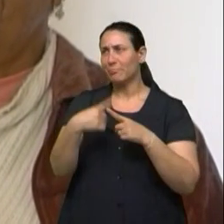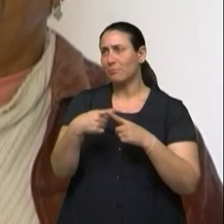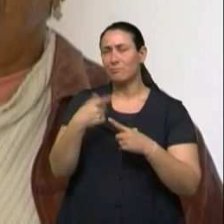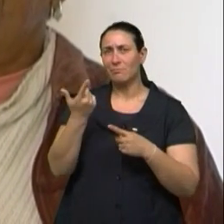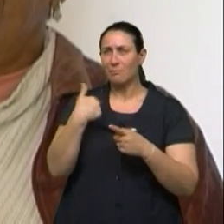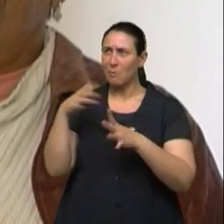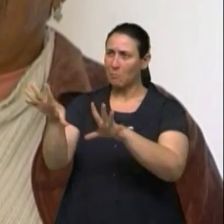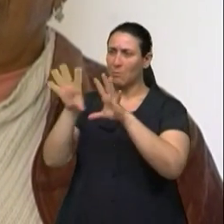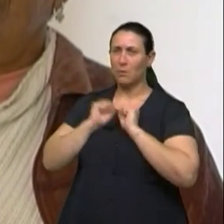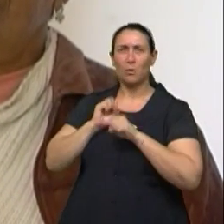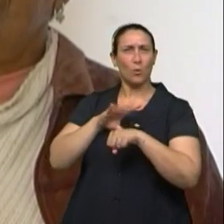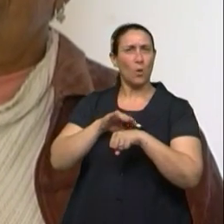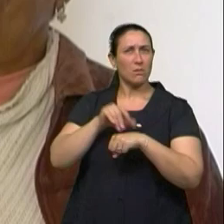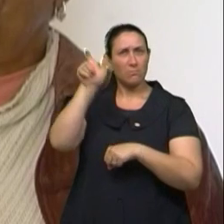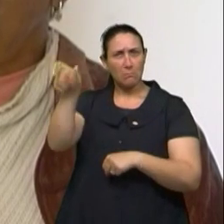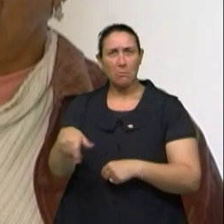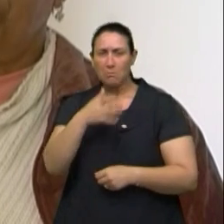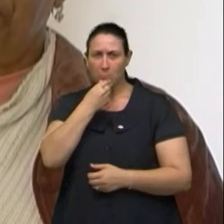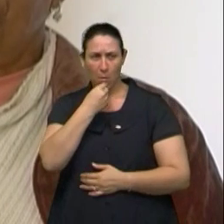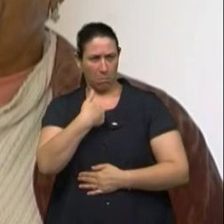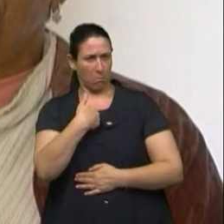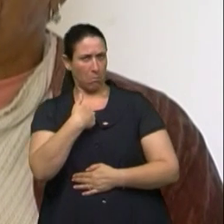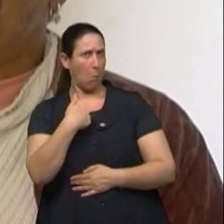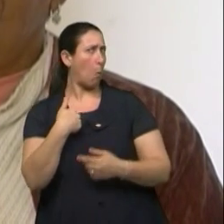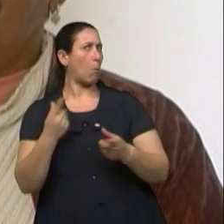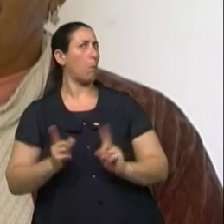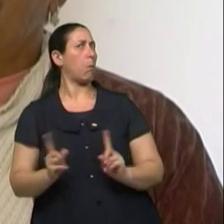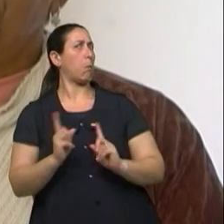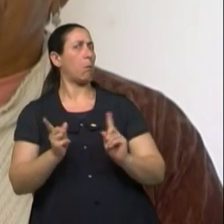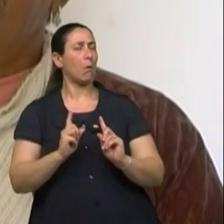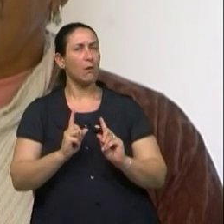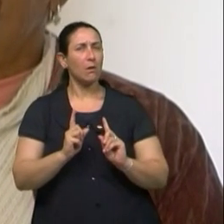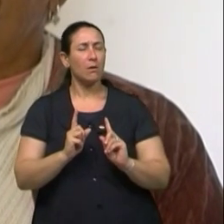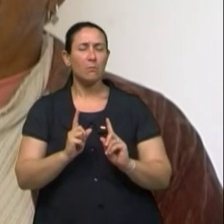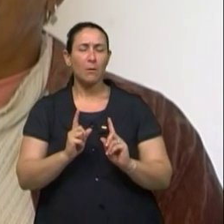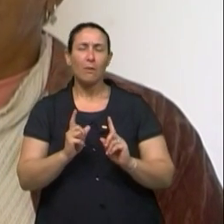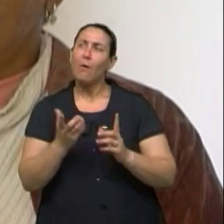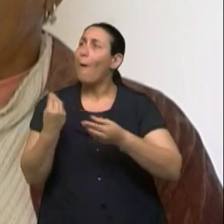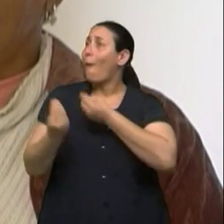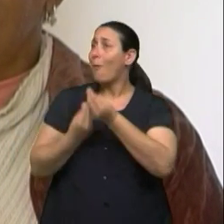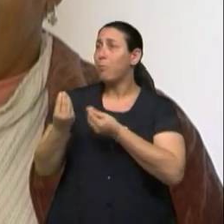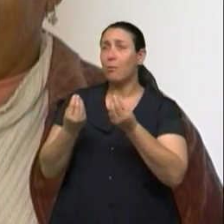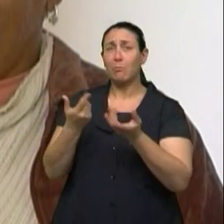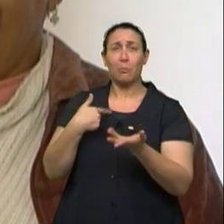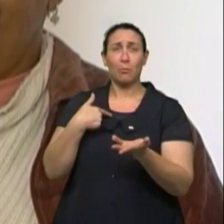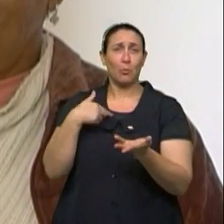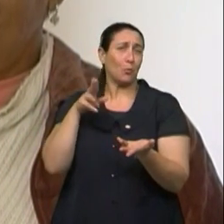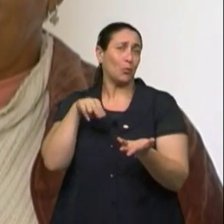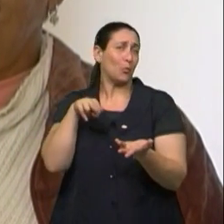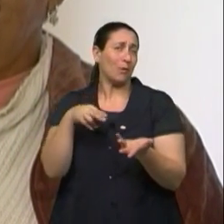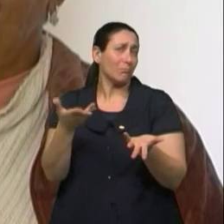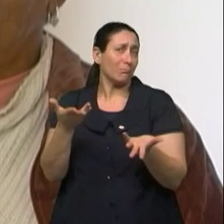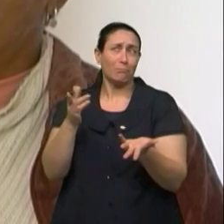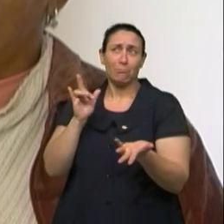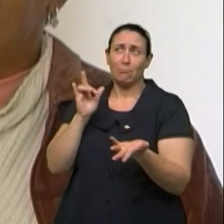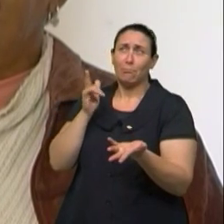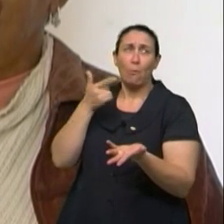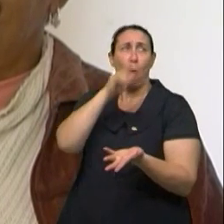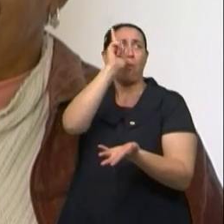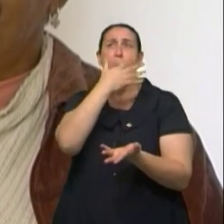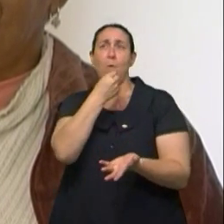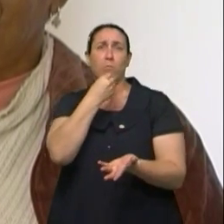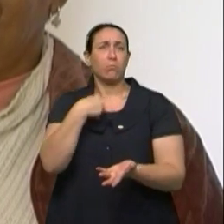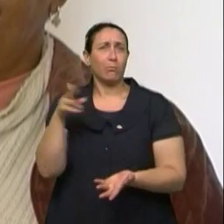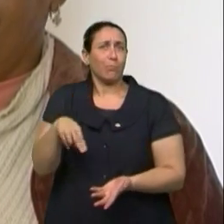ia pegar de ti. Ele disse, não, Dmito, não pegou. Mas como assim, se eu nunca, eu nunca tive outro